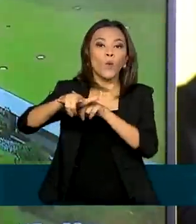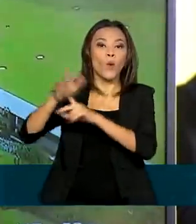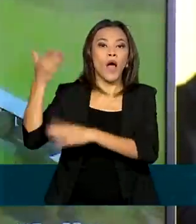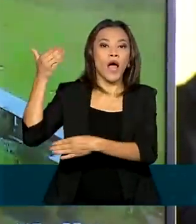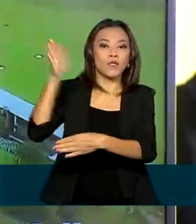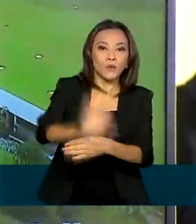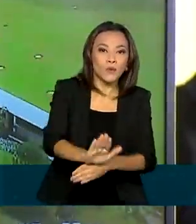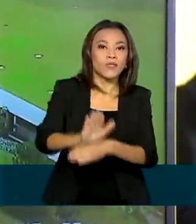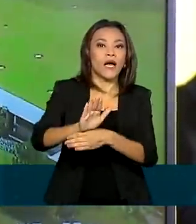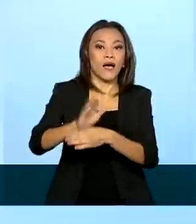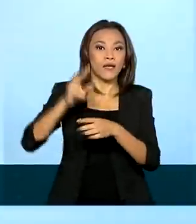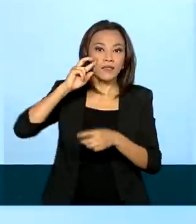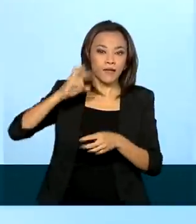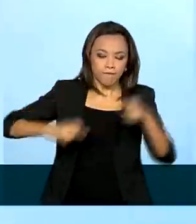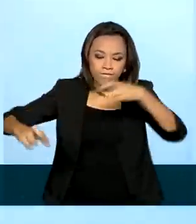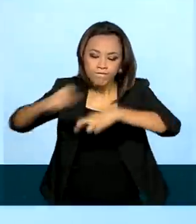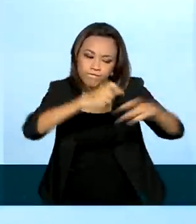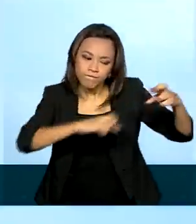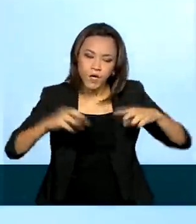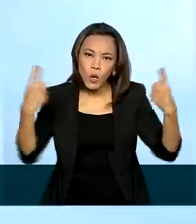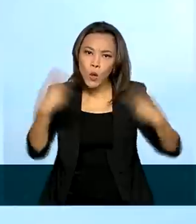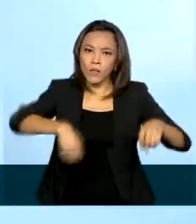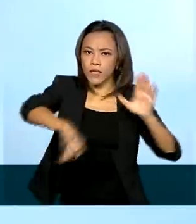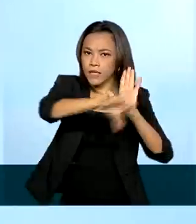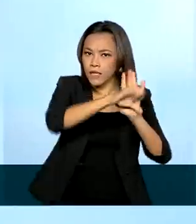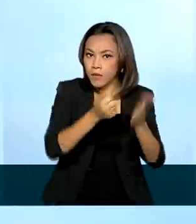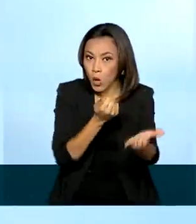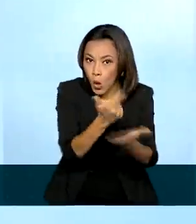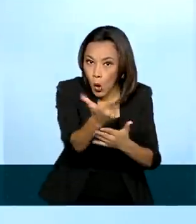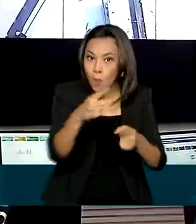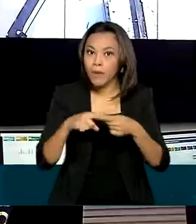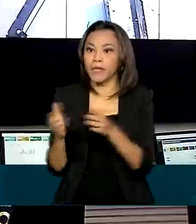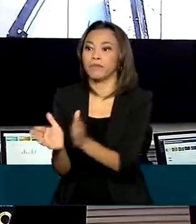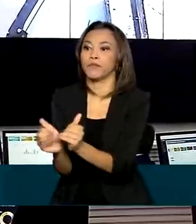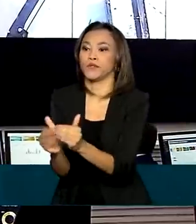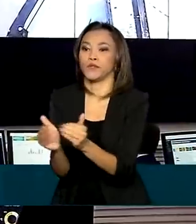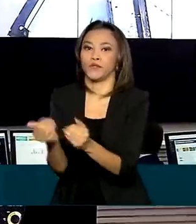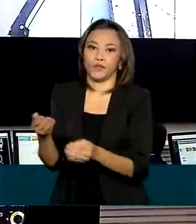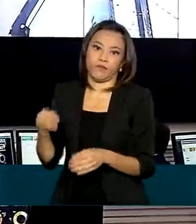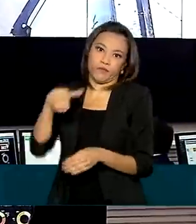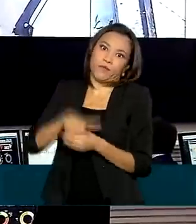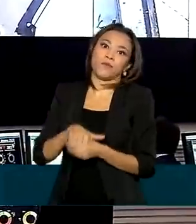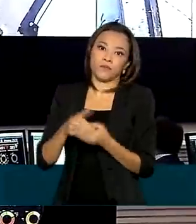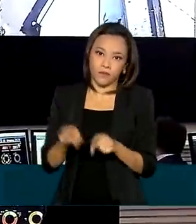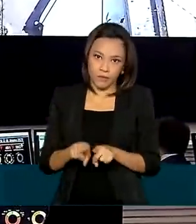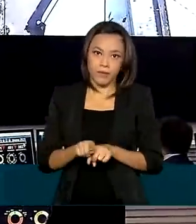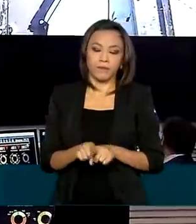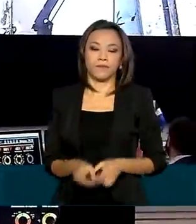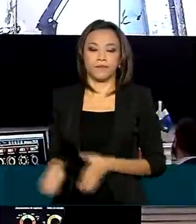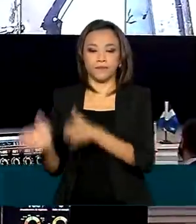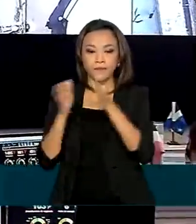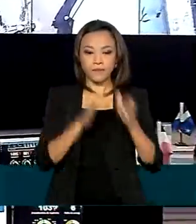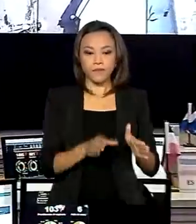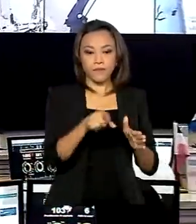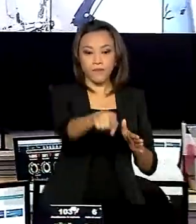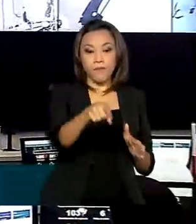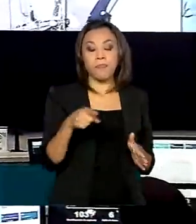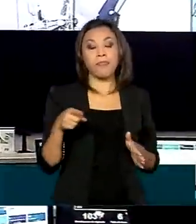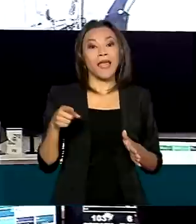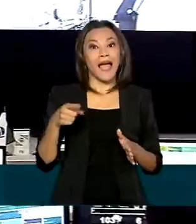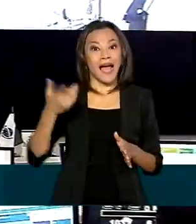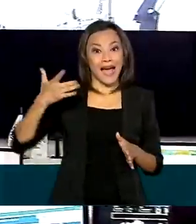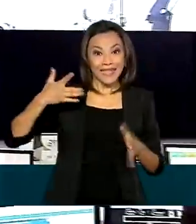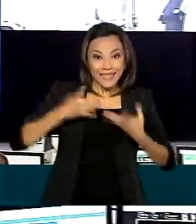fiscalização contra crimes, como compras de votos e boca de urna. A tecnologia ingressou